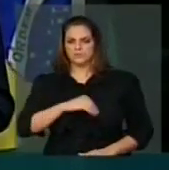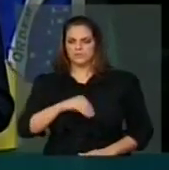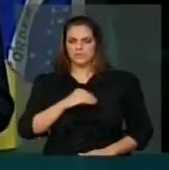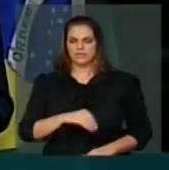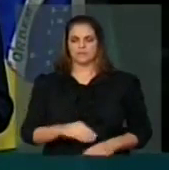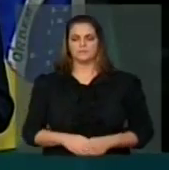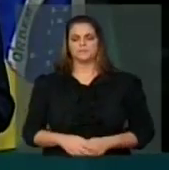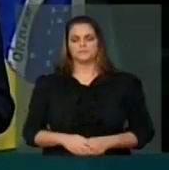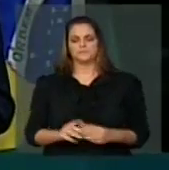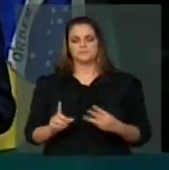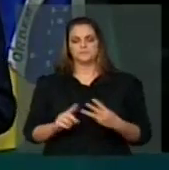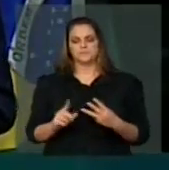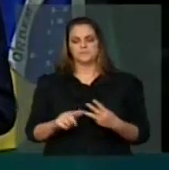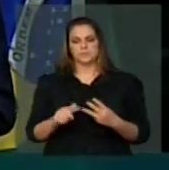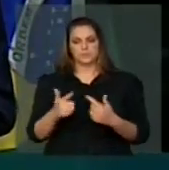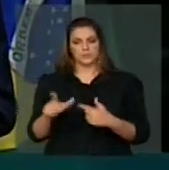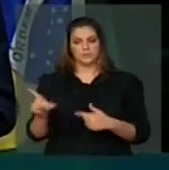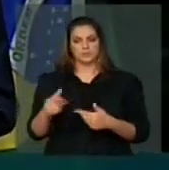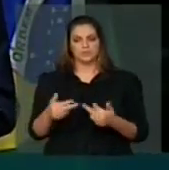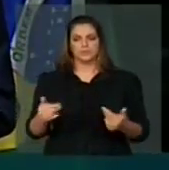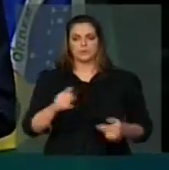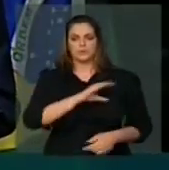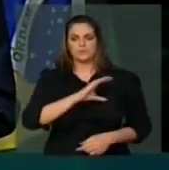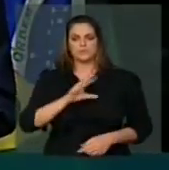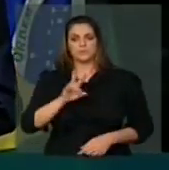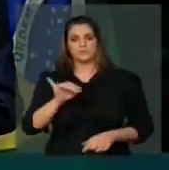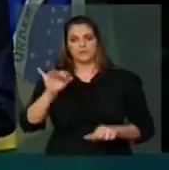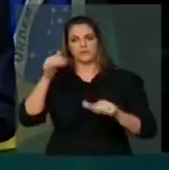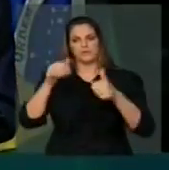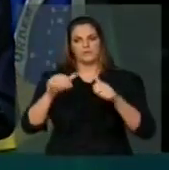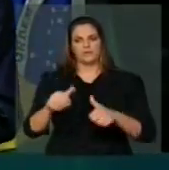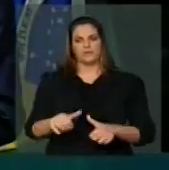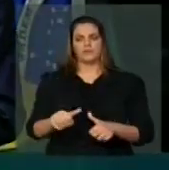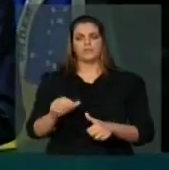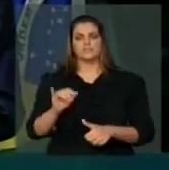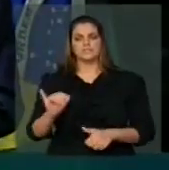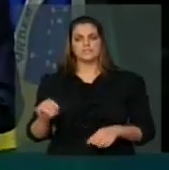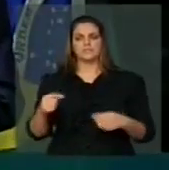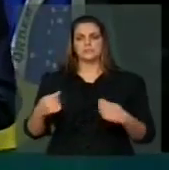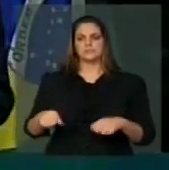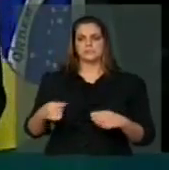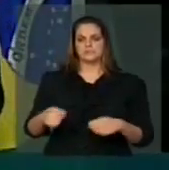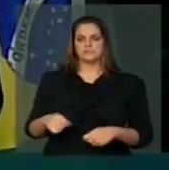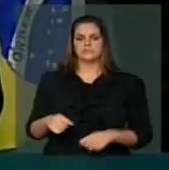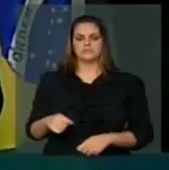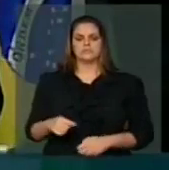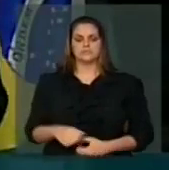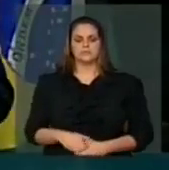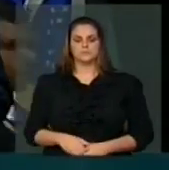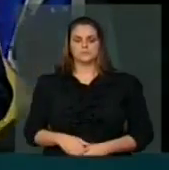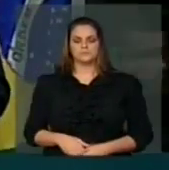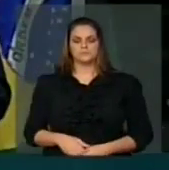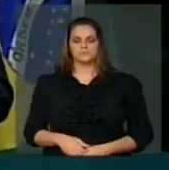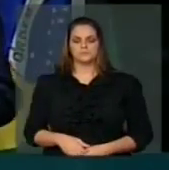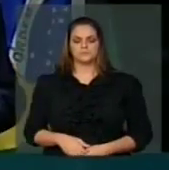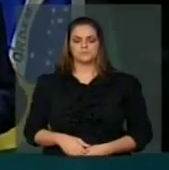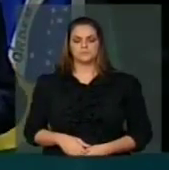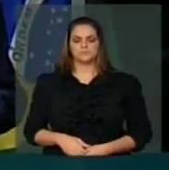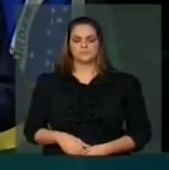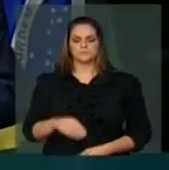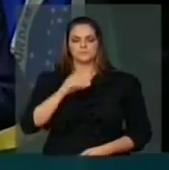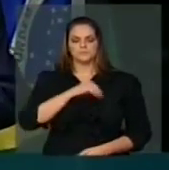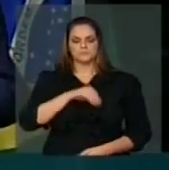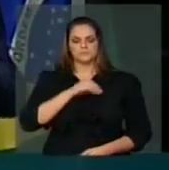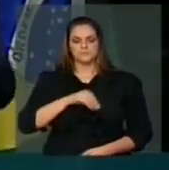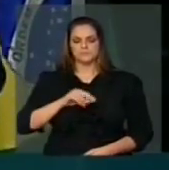essa comissão vai abordar é em relação à necessidade do reajuste, do reajuste do agente de comunidade